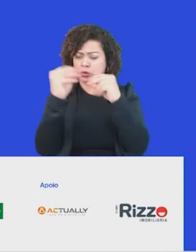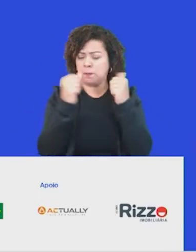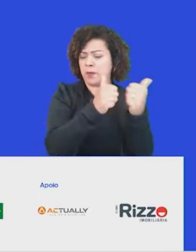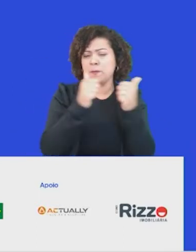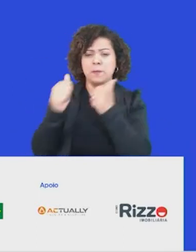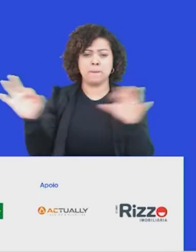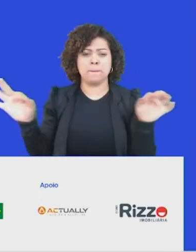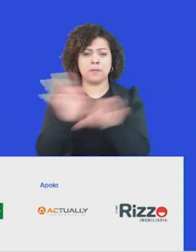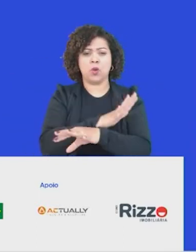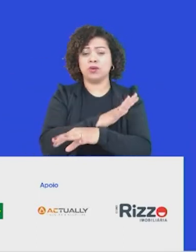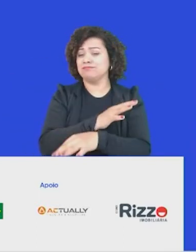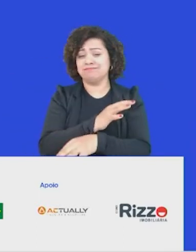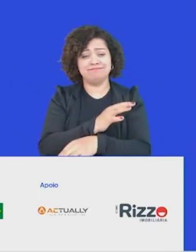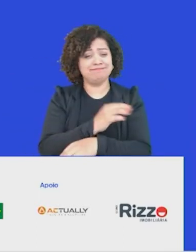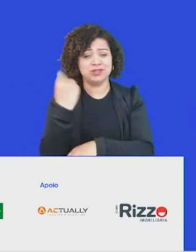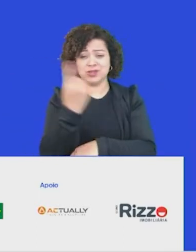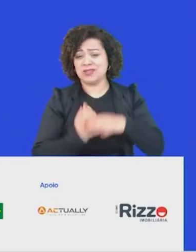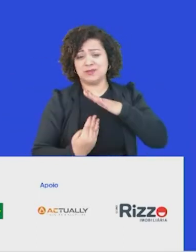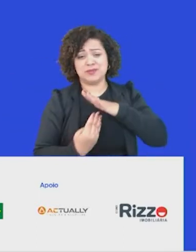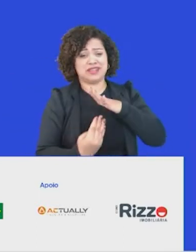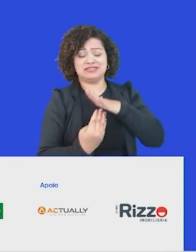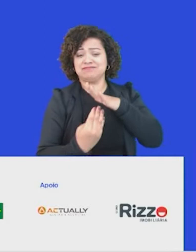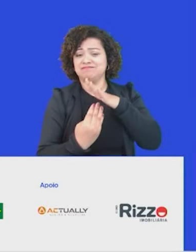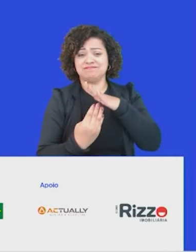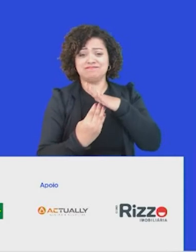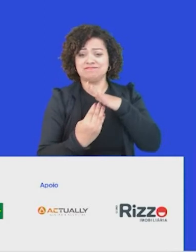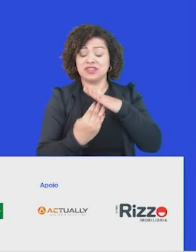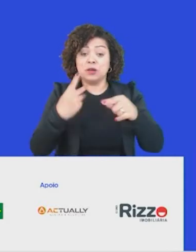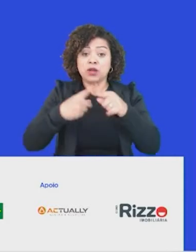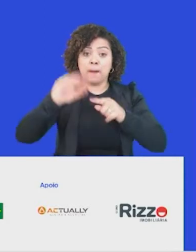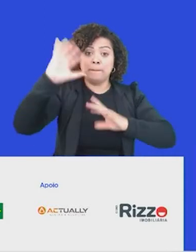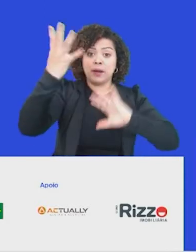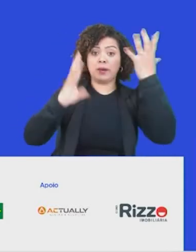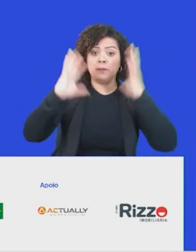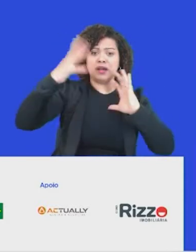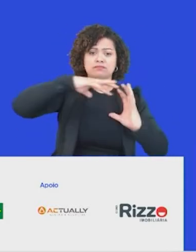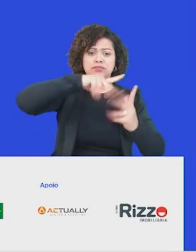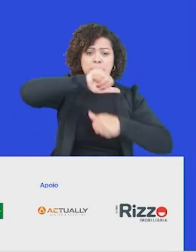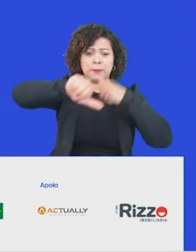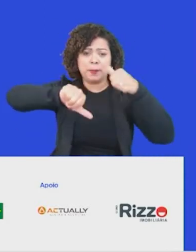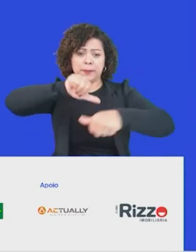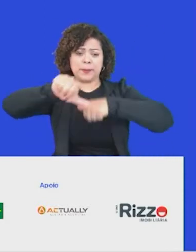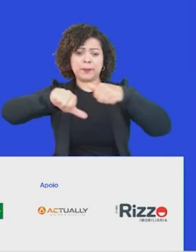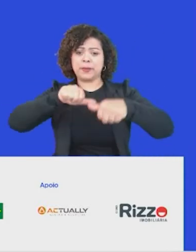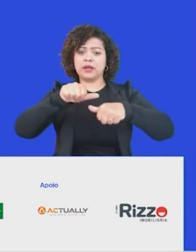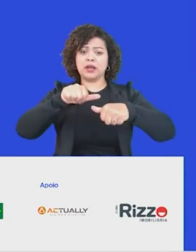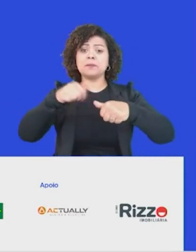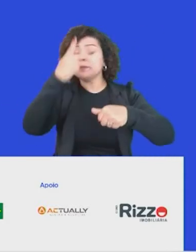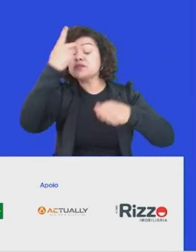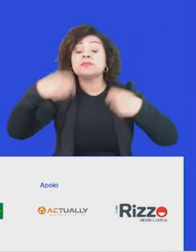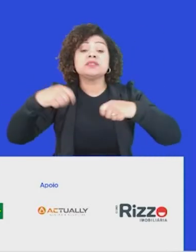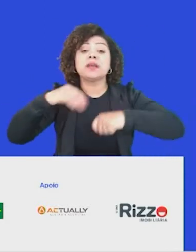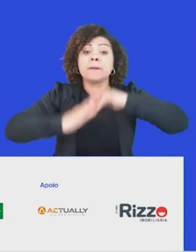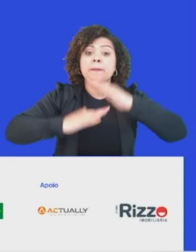por que isso é importante? Porque cada uma dessas dinâmicas do mundo, da forma em o mundo está operando, exigem novas habilidades, exigem